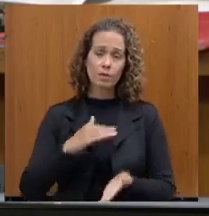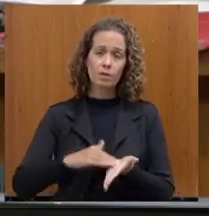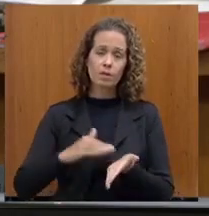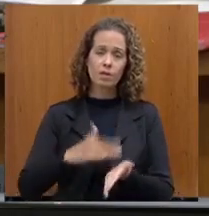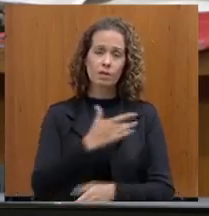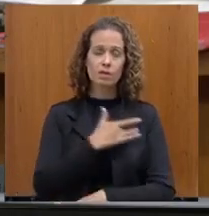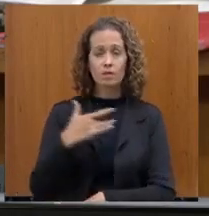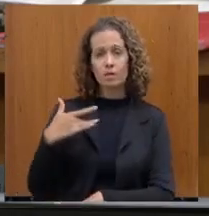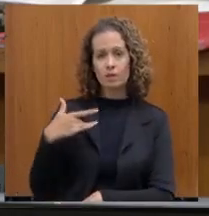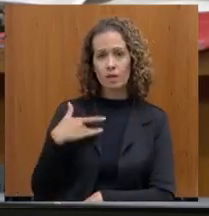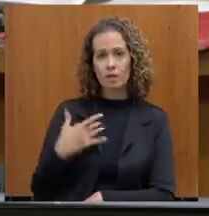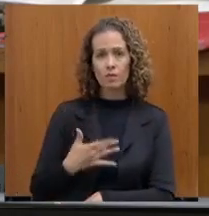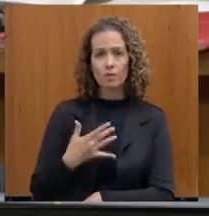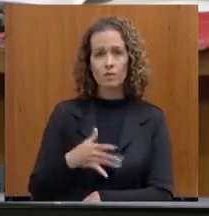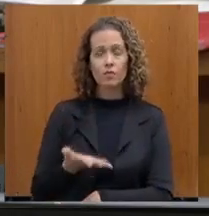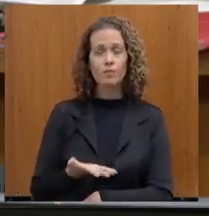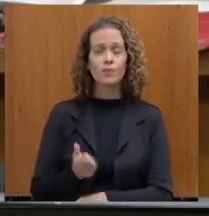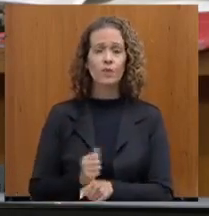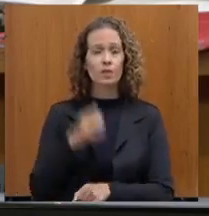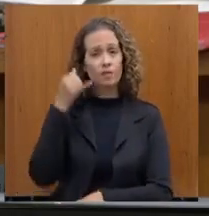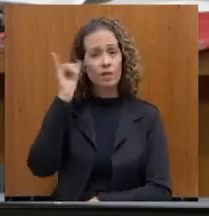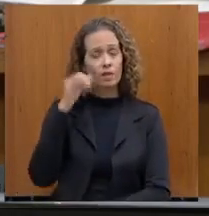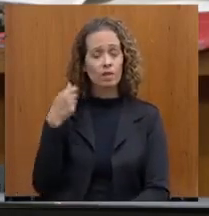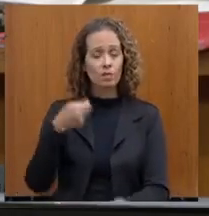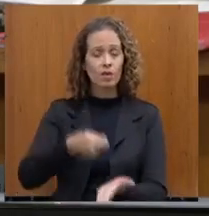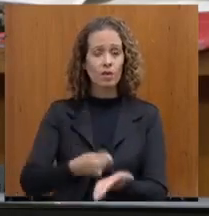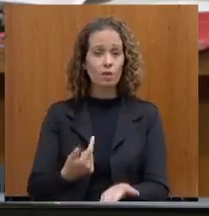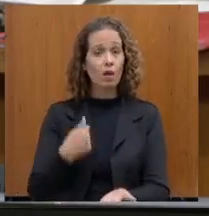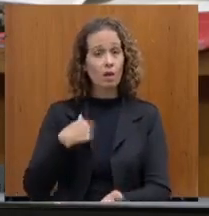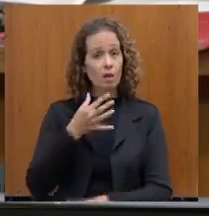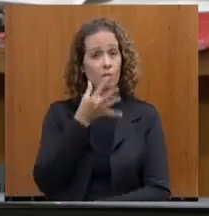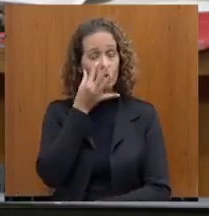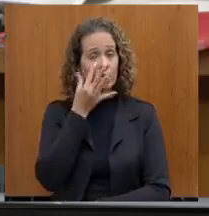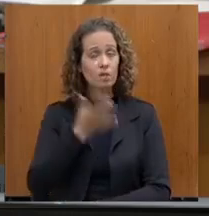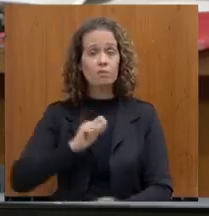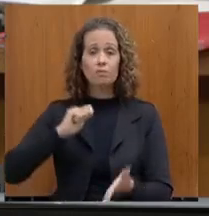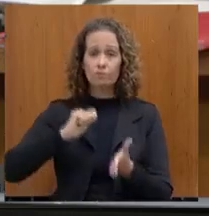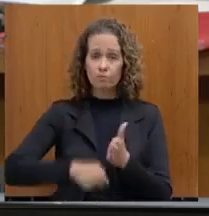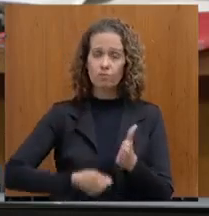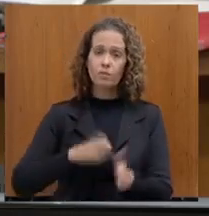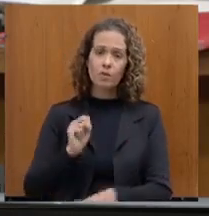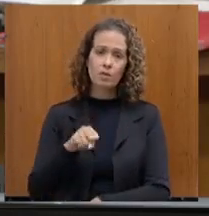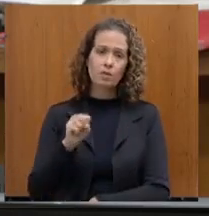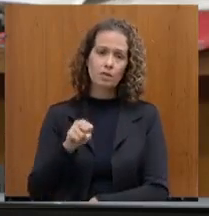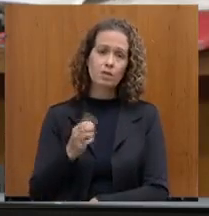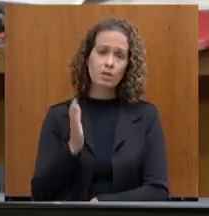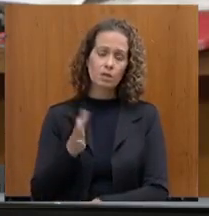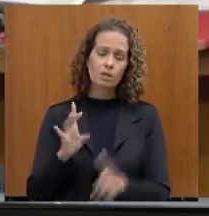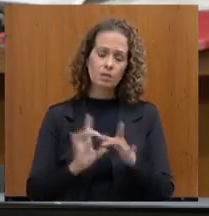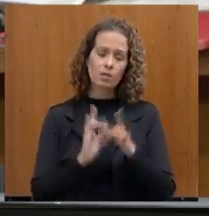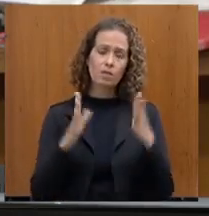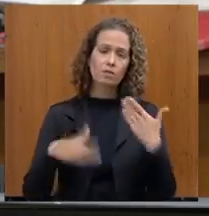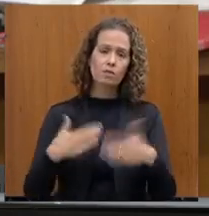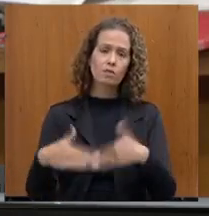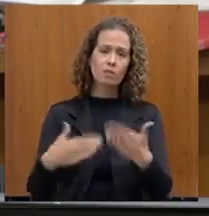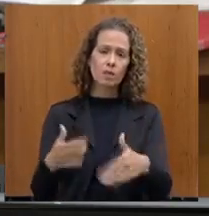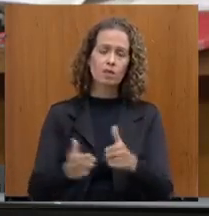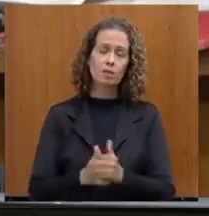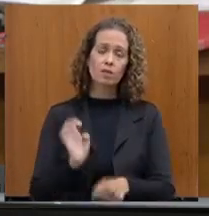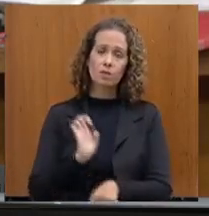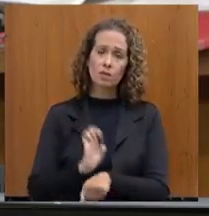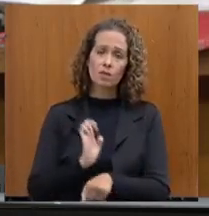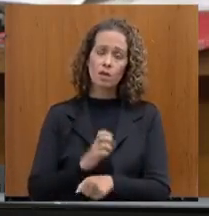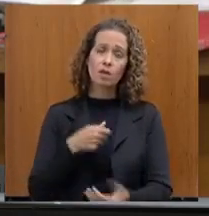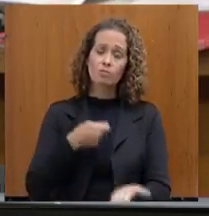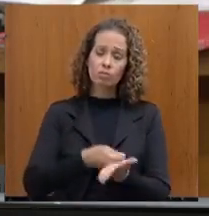Saúde, onde a fazenda, ela é o pagador. E eu estava presente e foi autorizado, a partir da liberação do processo, que o Estado faça